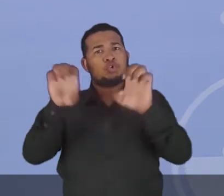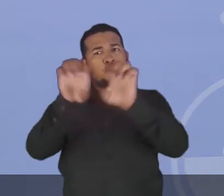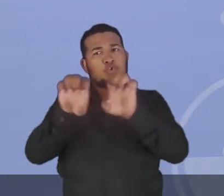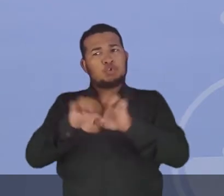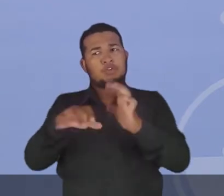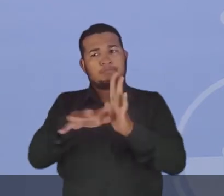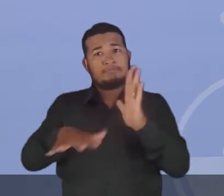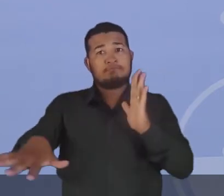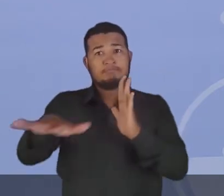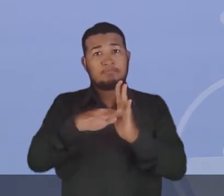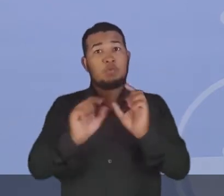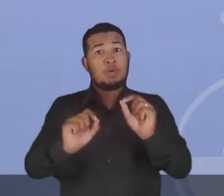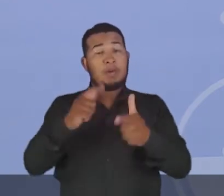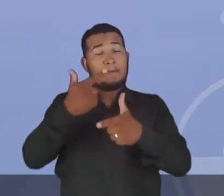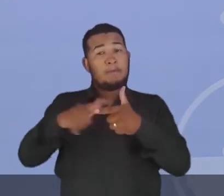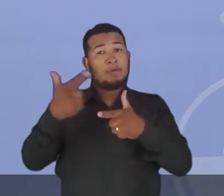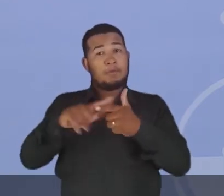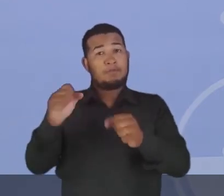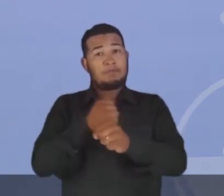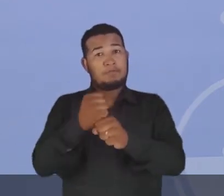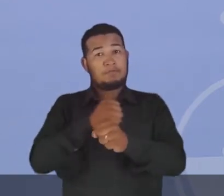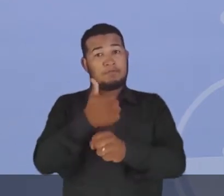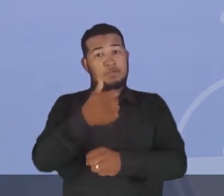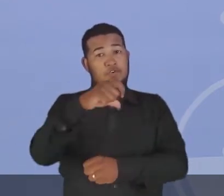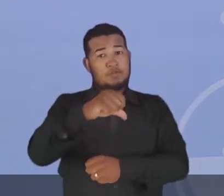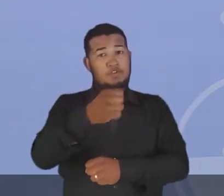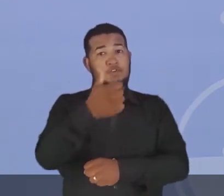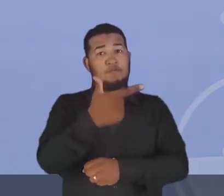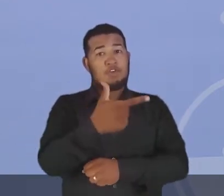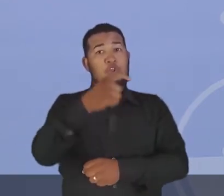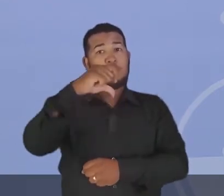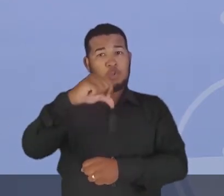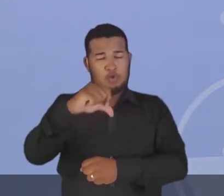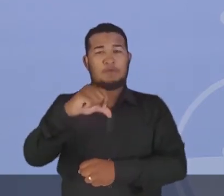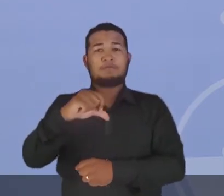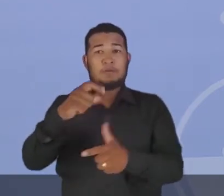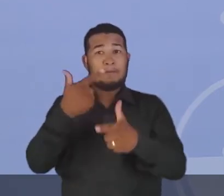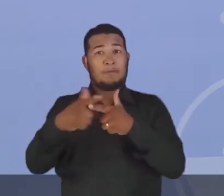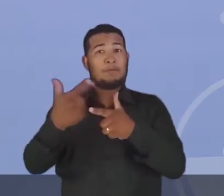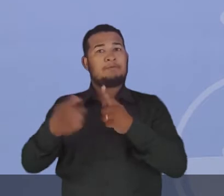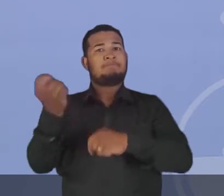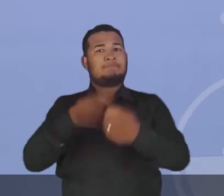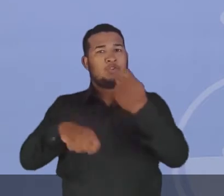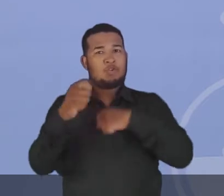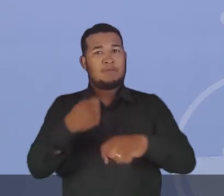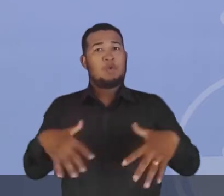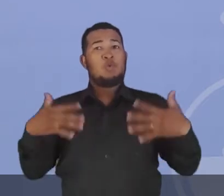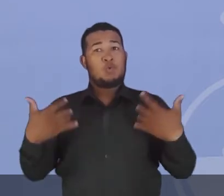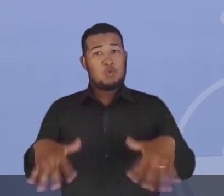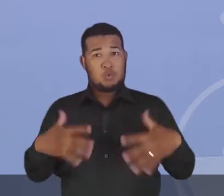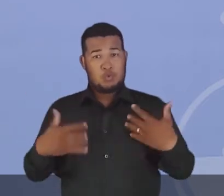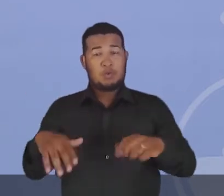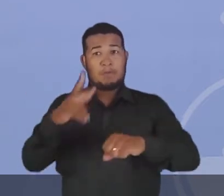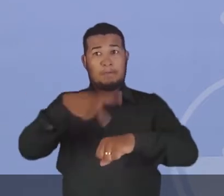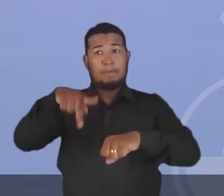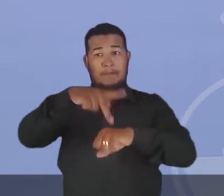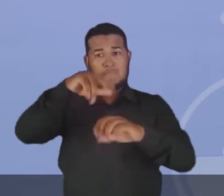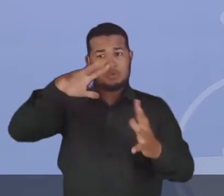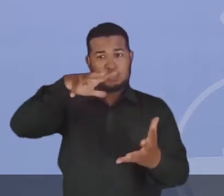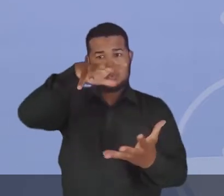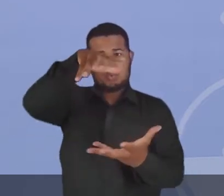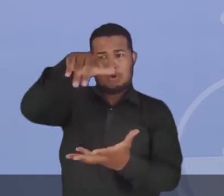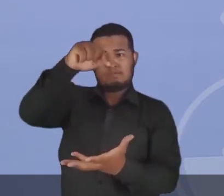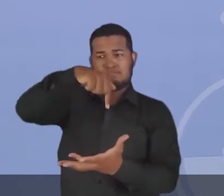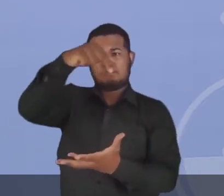brasileiro é a crise de 1929. Essa crise financeira que atingiu todos os países do